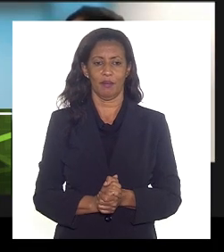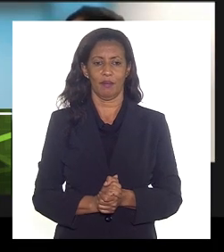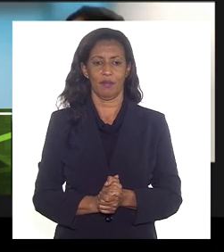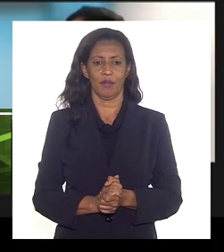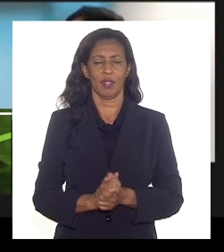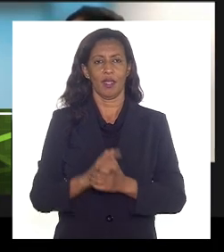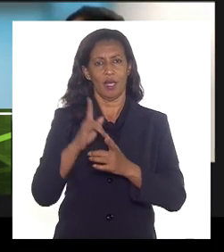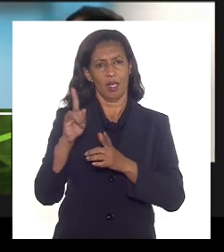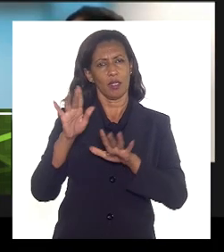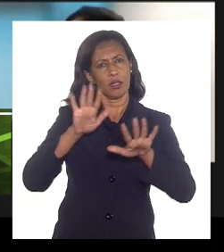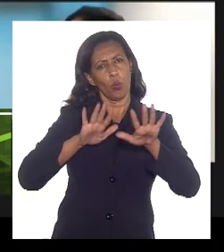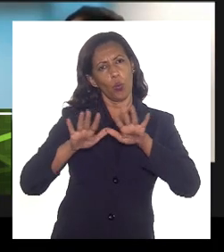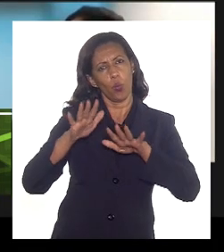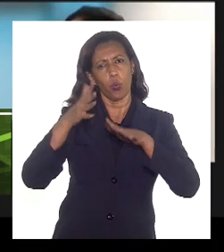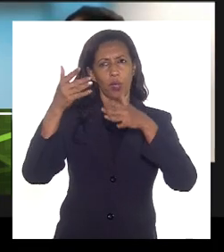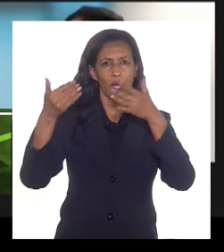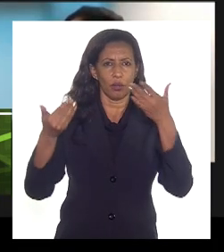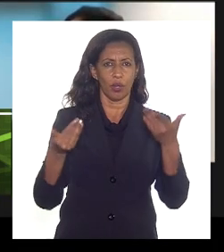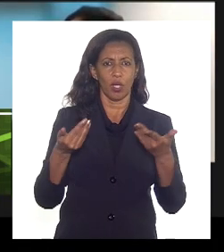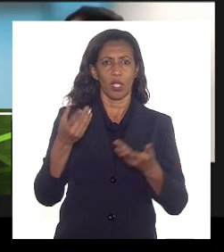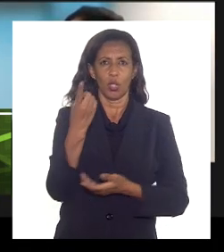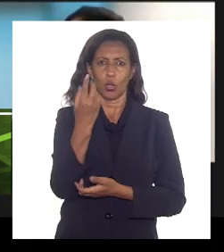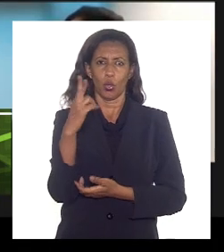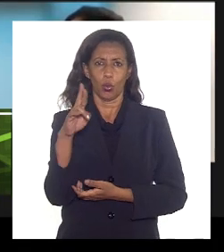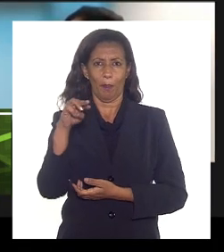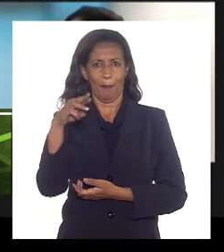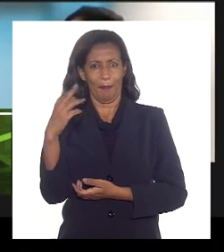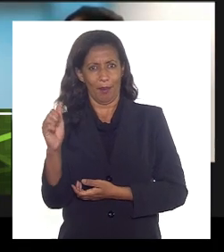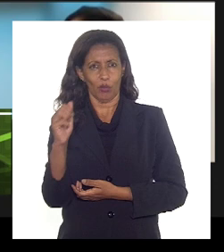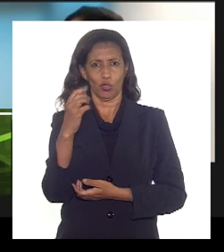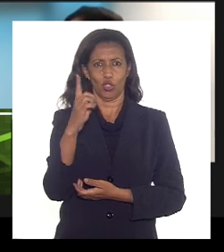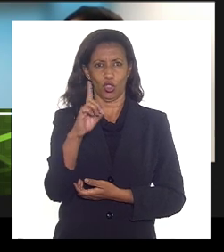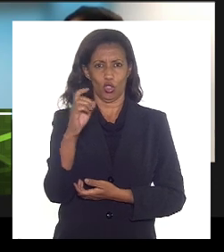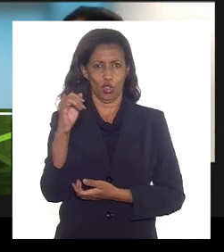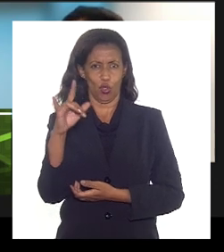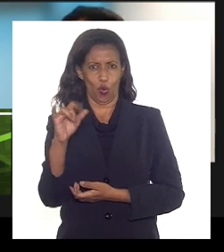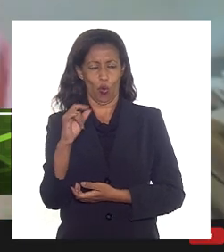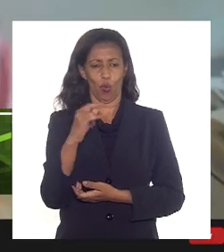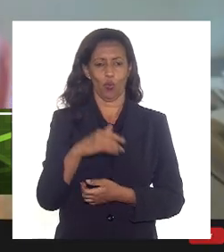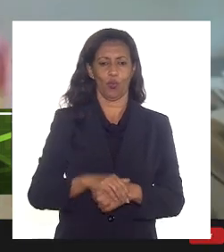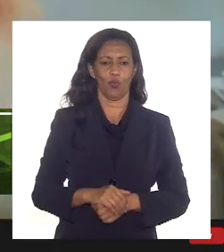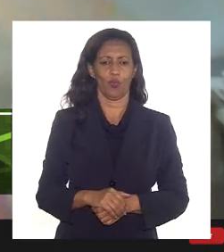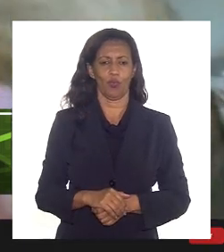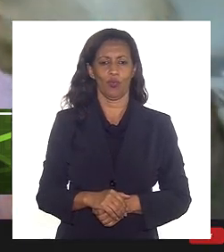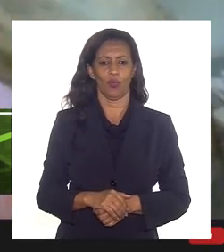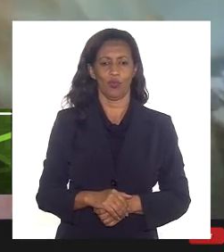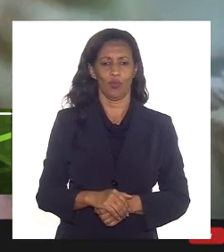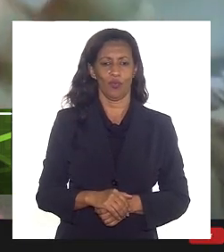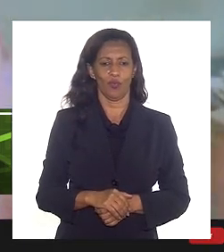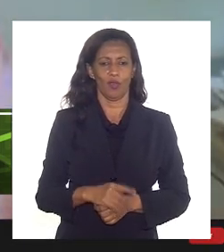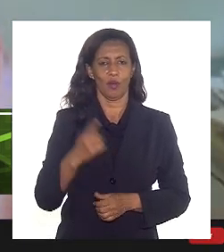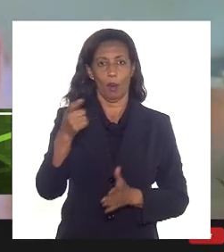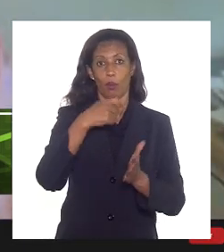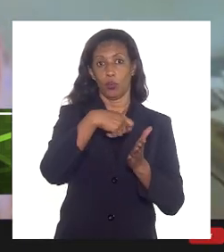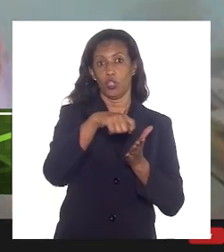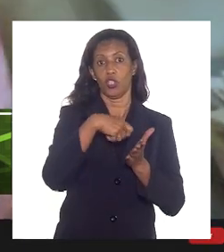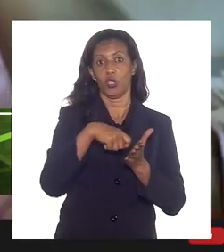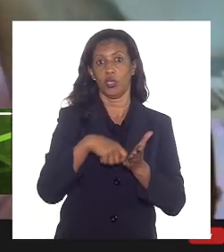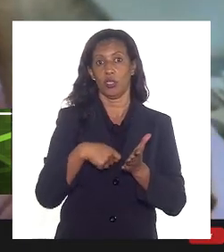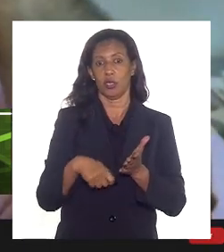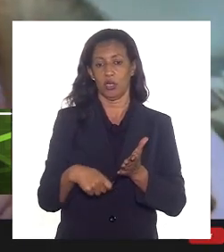esse capricho. E, doutor Diogo, não esquecer de comunicar ao doutor Marcelo para mandar por escrito,